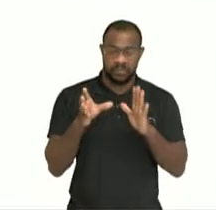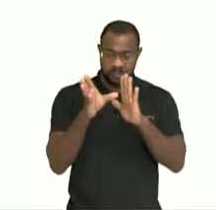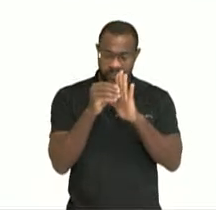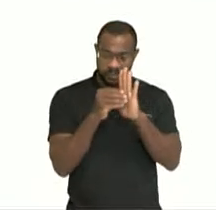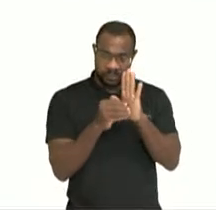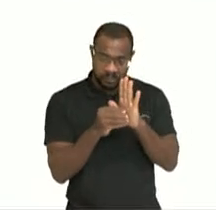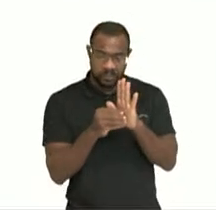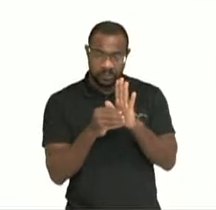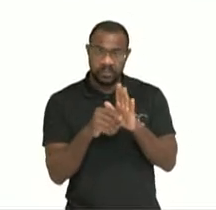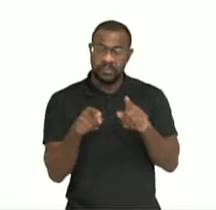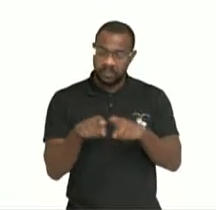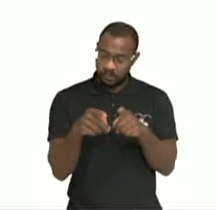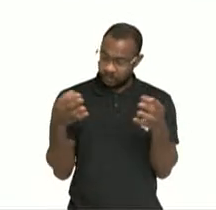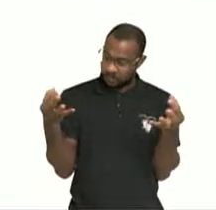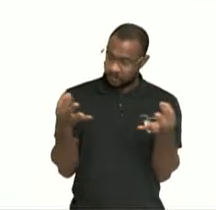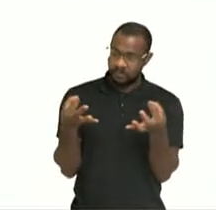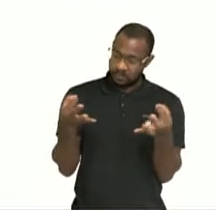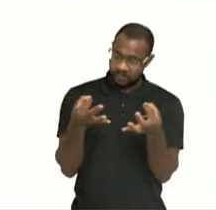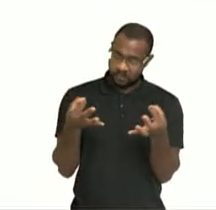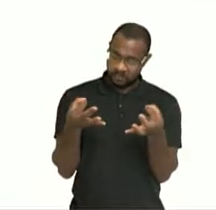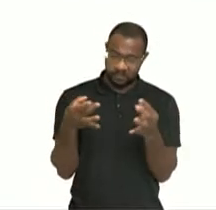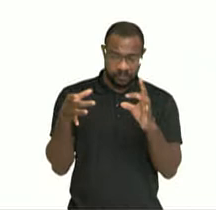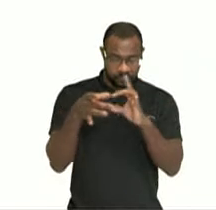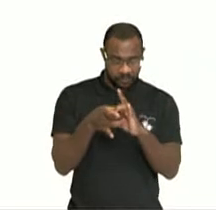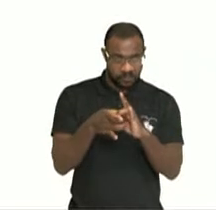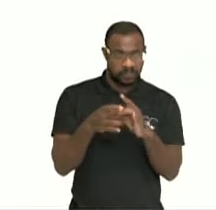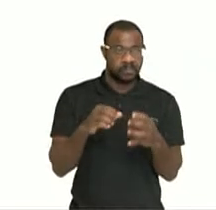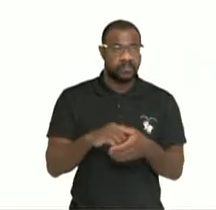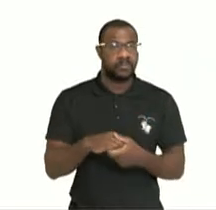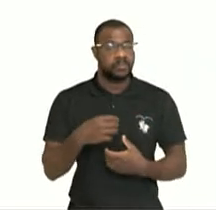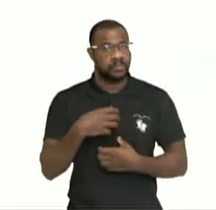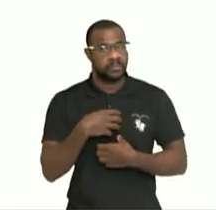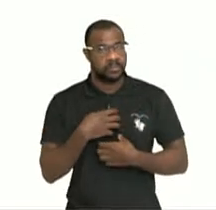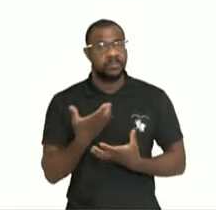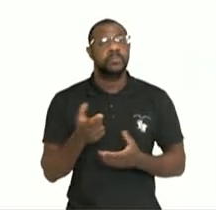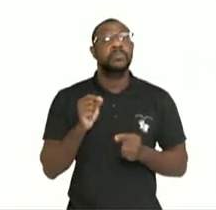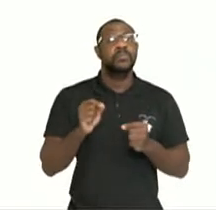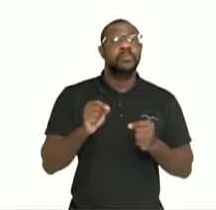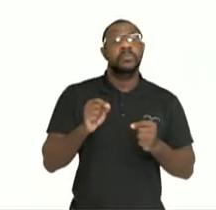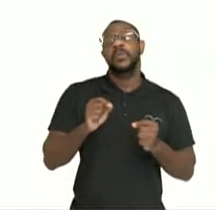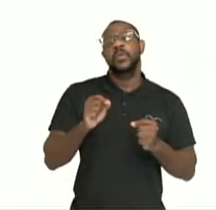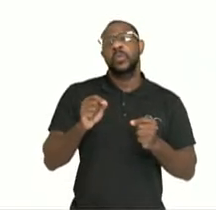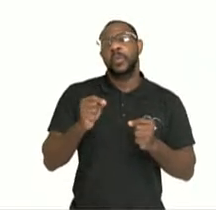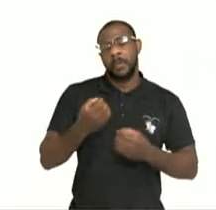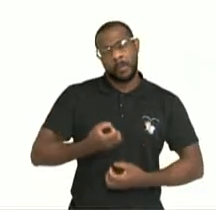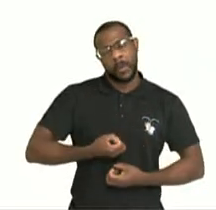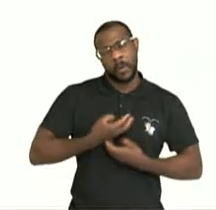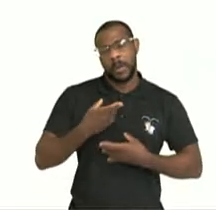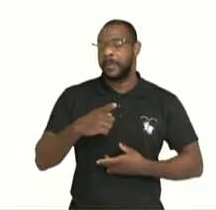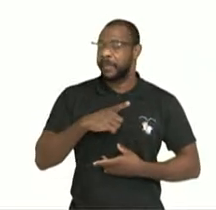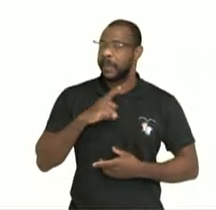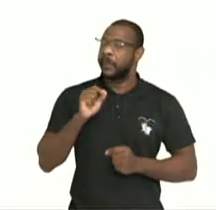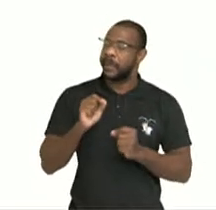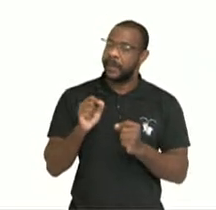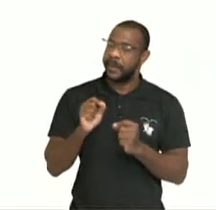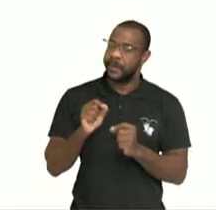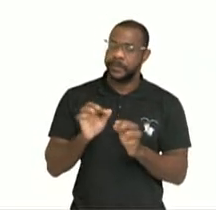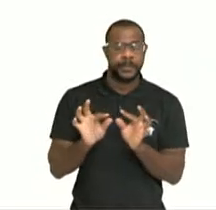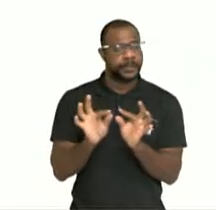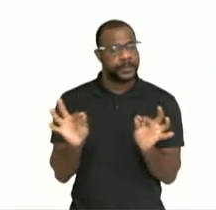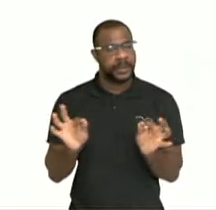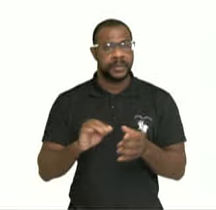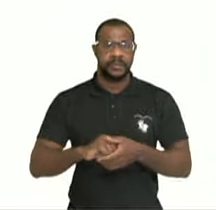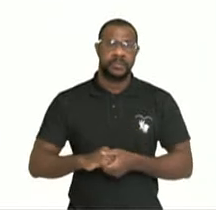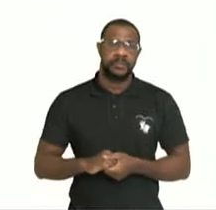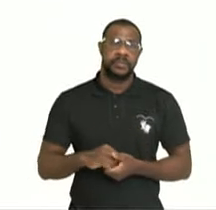em perfeita harmonia. De modo que a forma do poema tende a quê? A simplicidade. É quase,